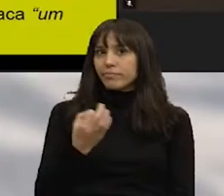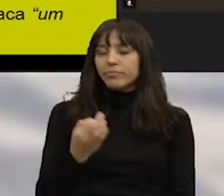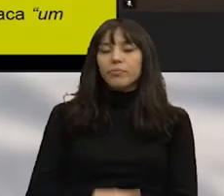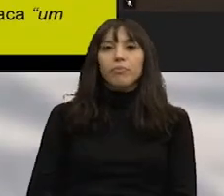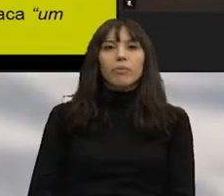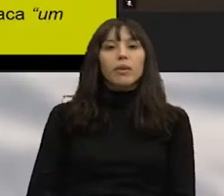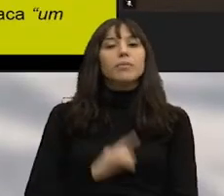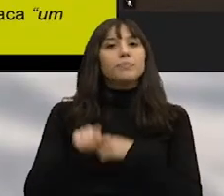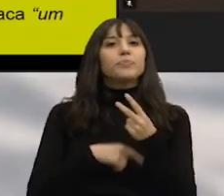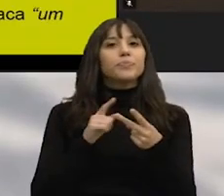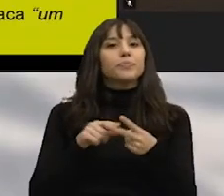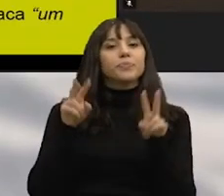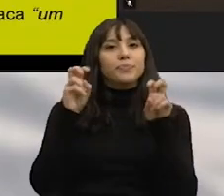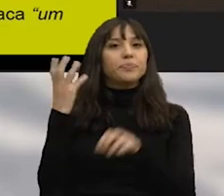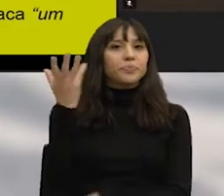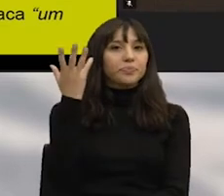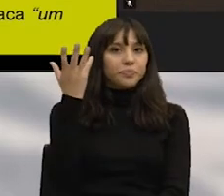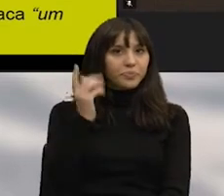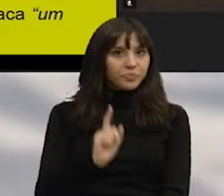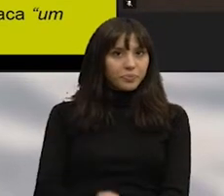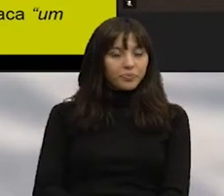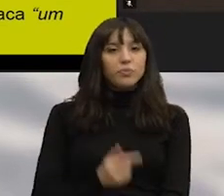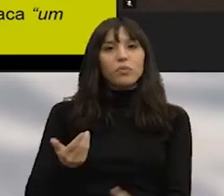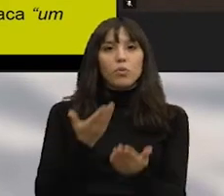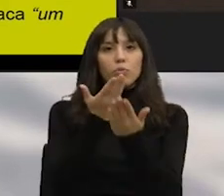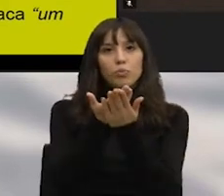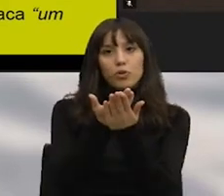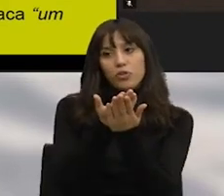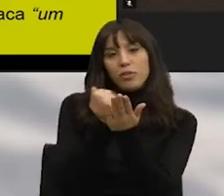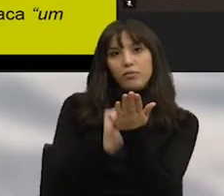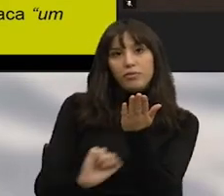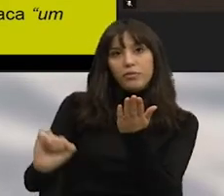Depois, passando para a cultura, temos uma proposta do Sr.